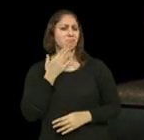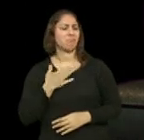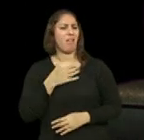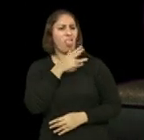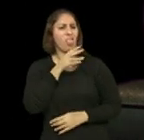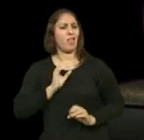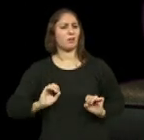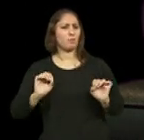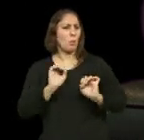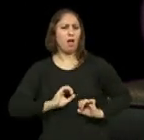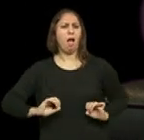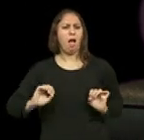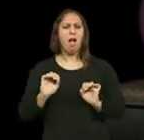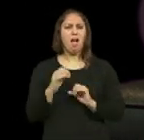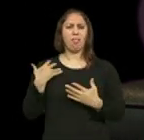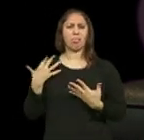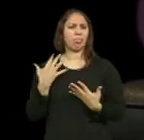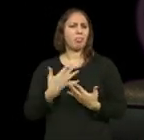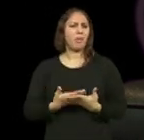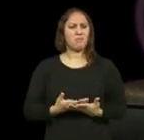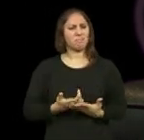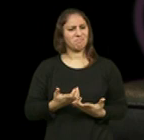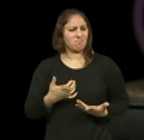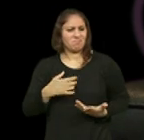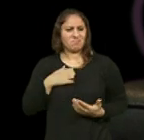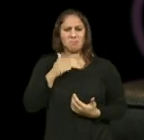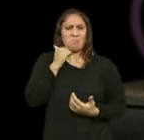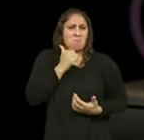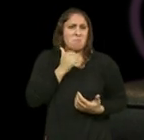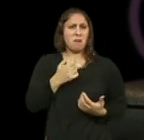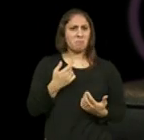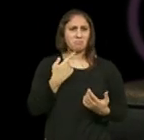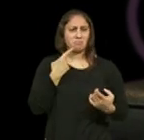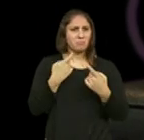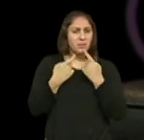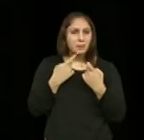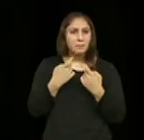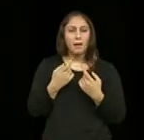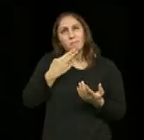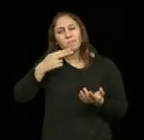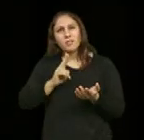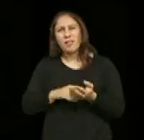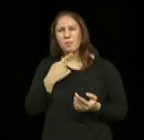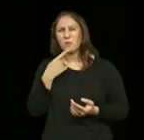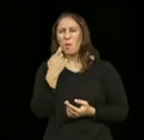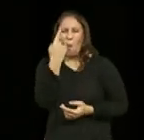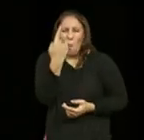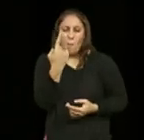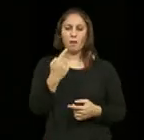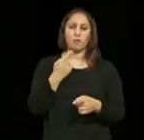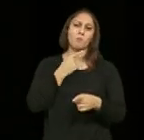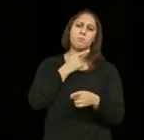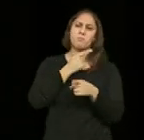me senti incomodada com nenhuma pergunta, ou uma pergunta uma vez,